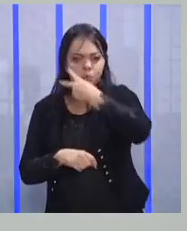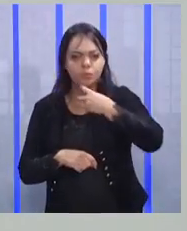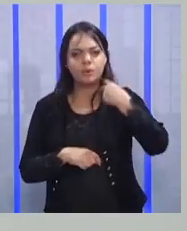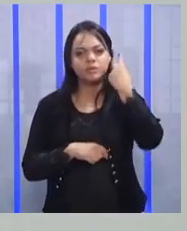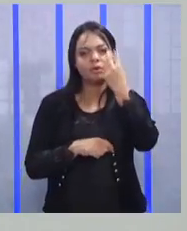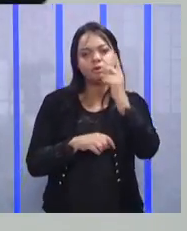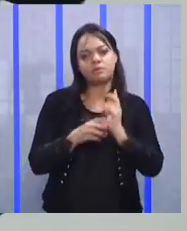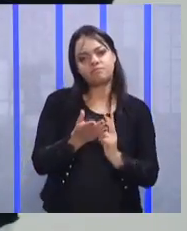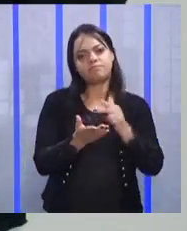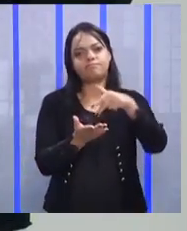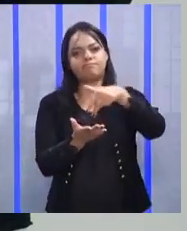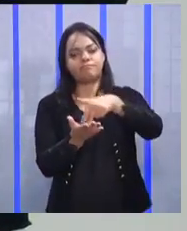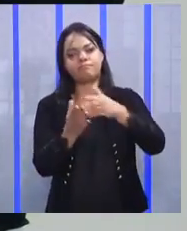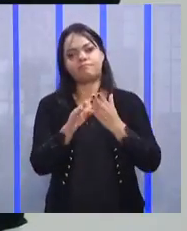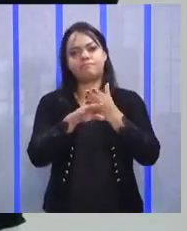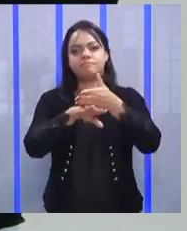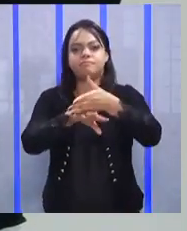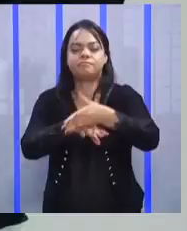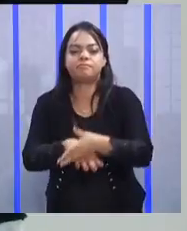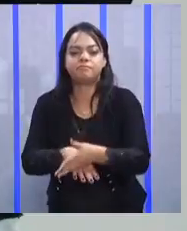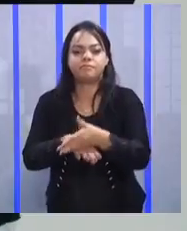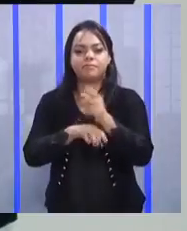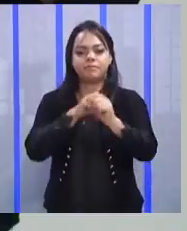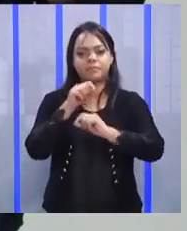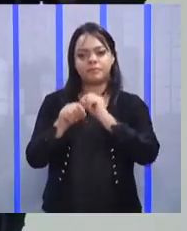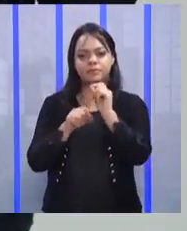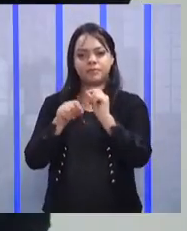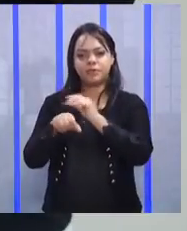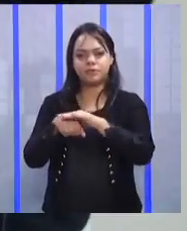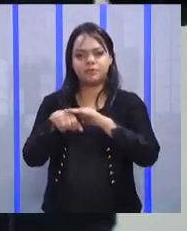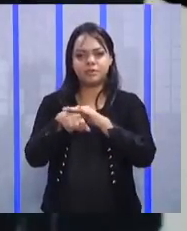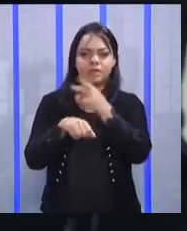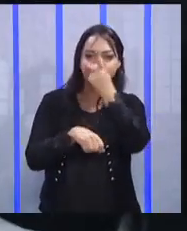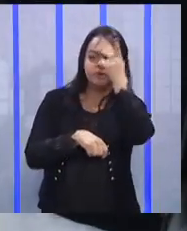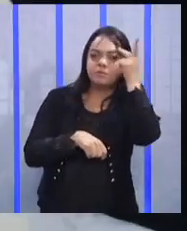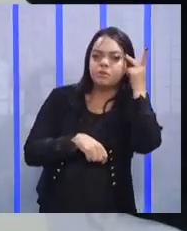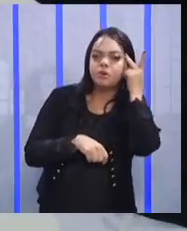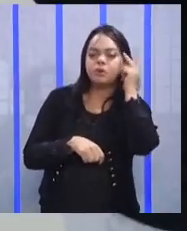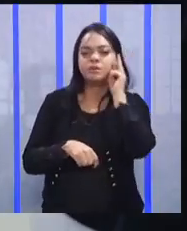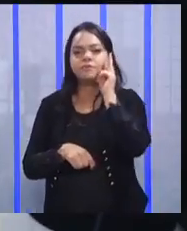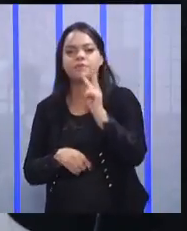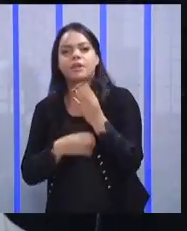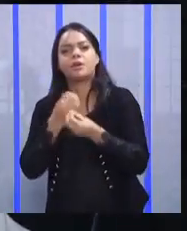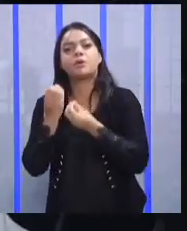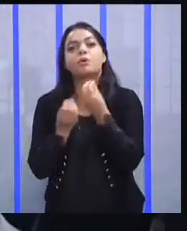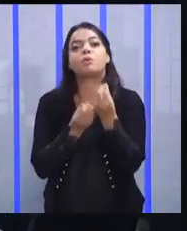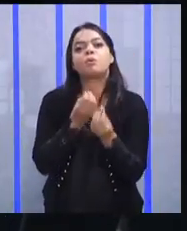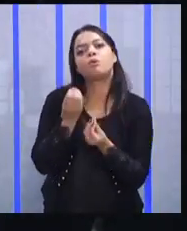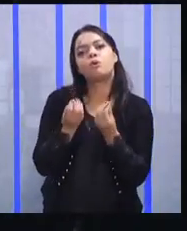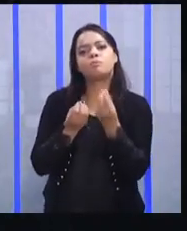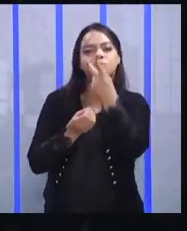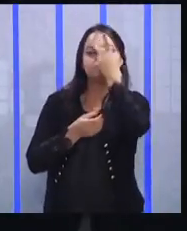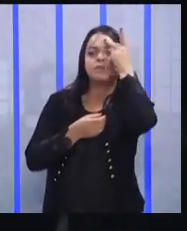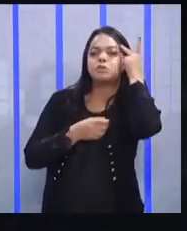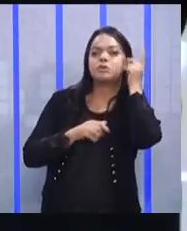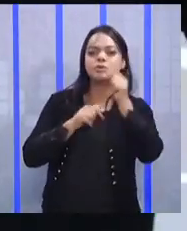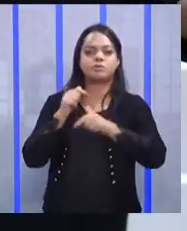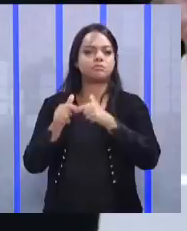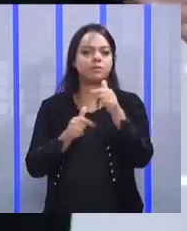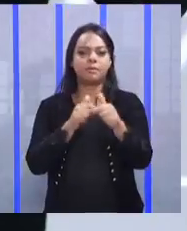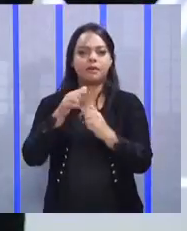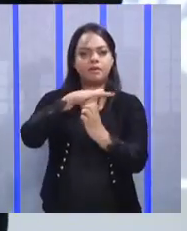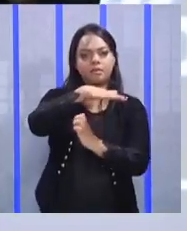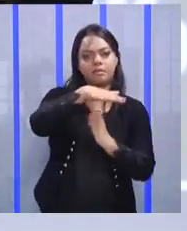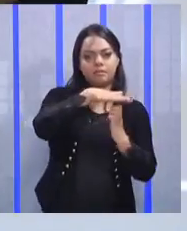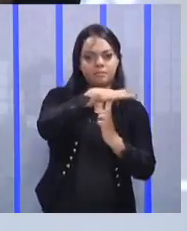cadeira dele, sair da frente do computador e ir lá ver como que está a situação na fábrica ou no escritório, enfim, onde